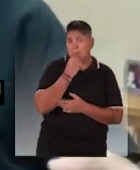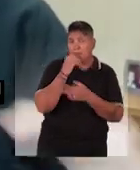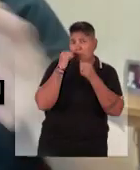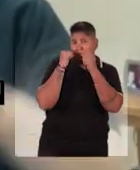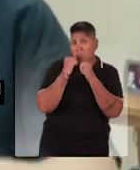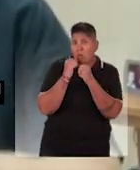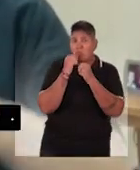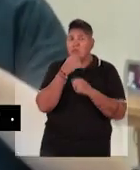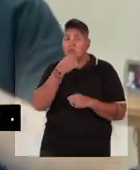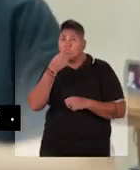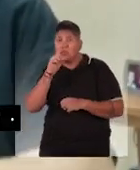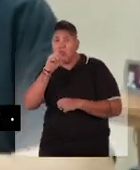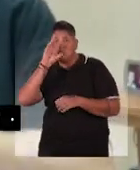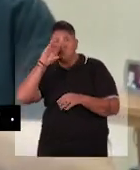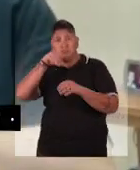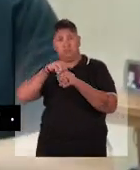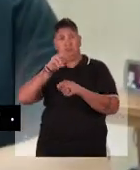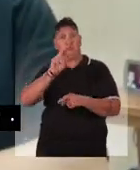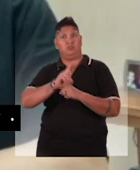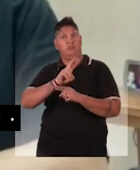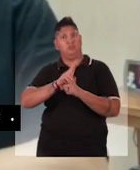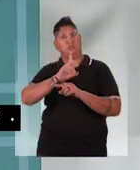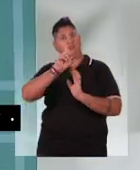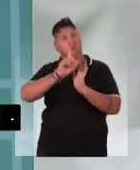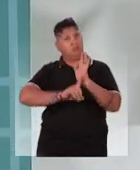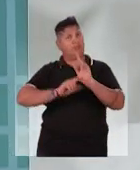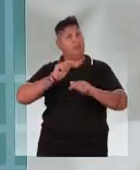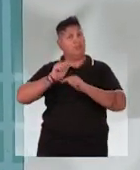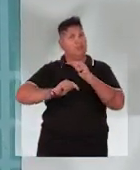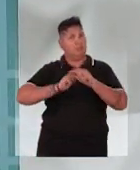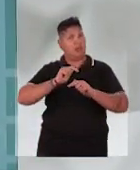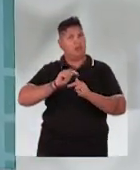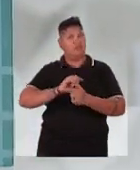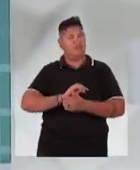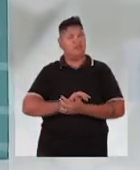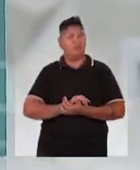ou não entrar na proteção do direito do trabalho.